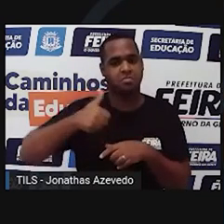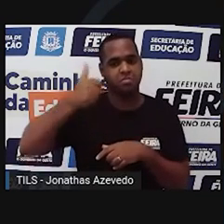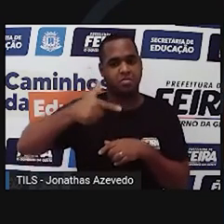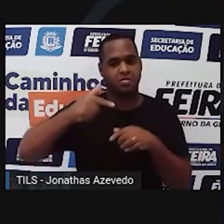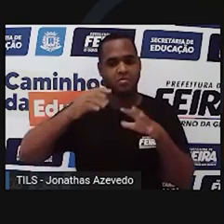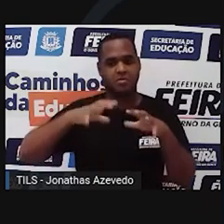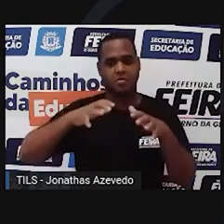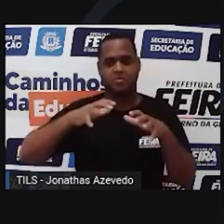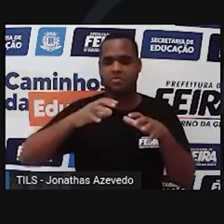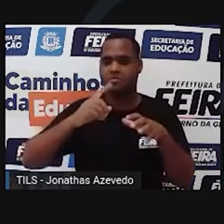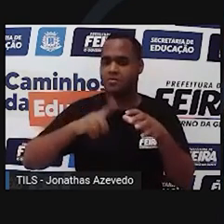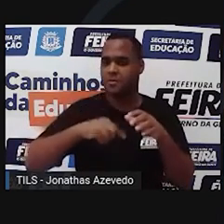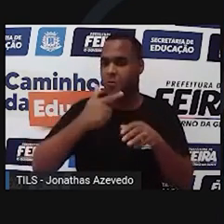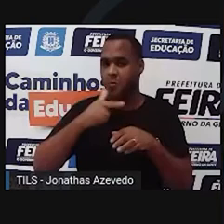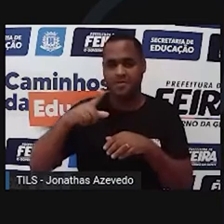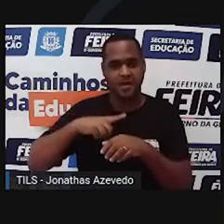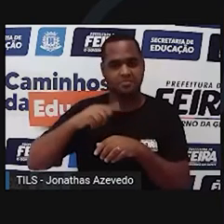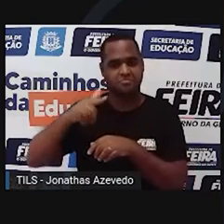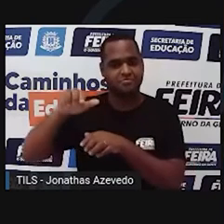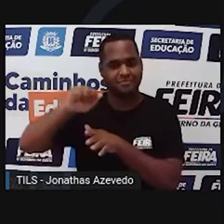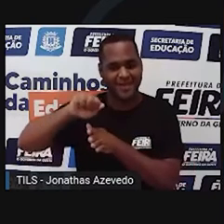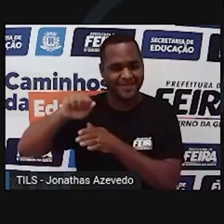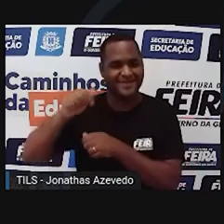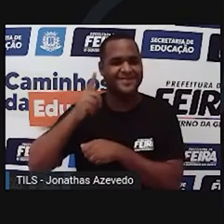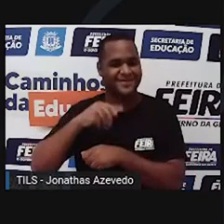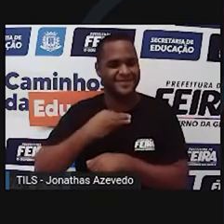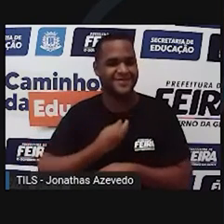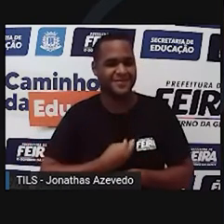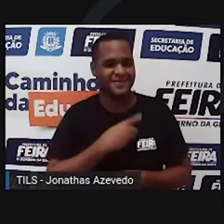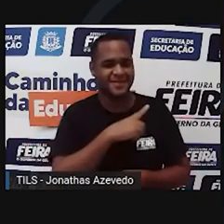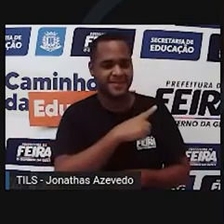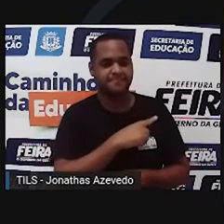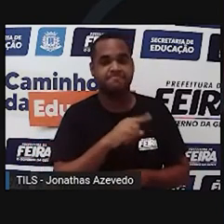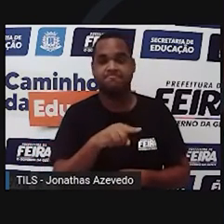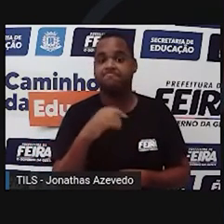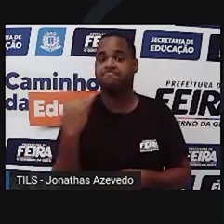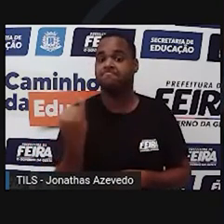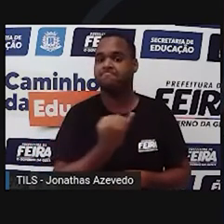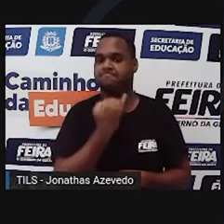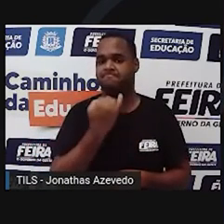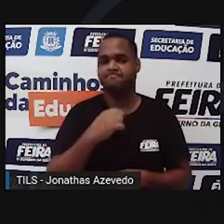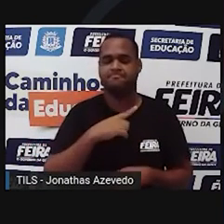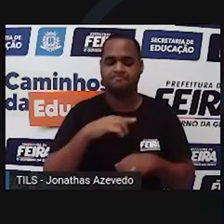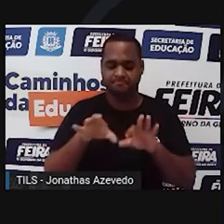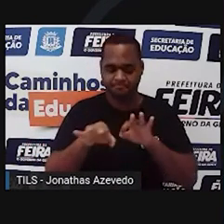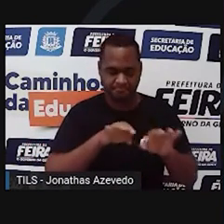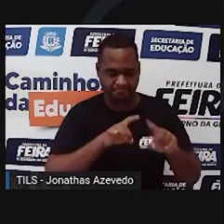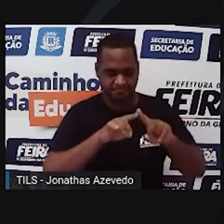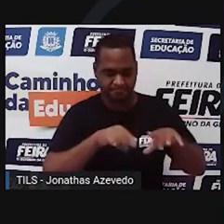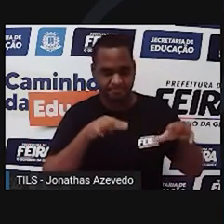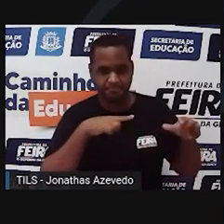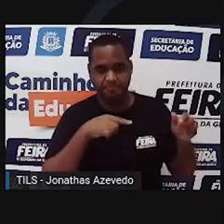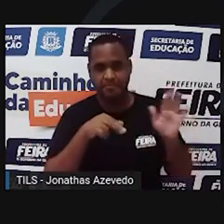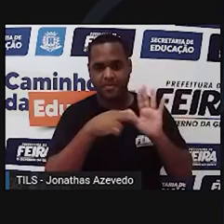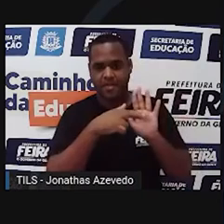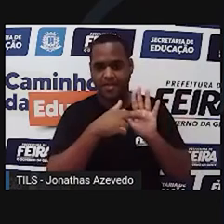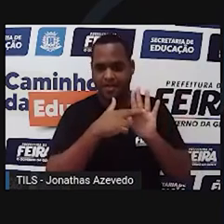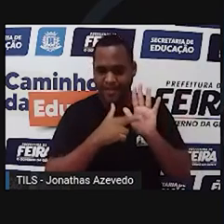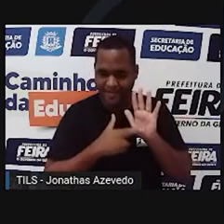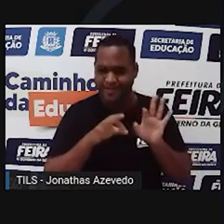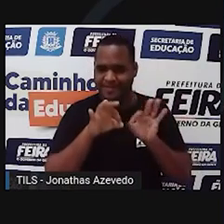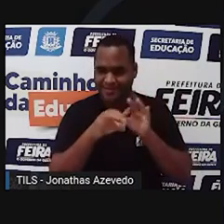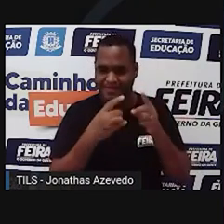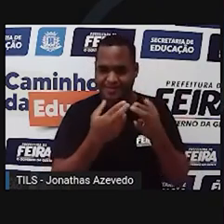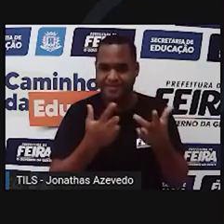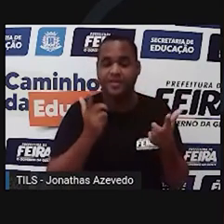América Latina. Essa usina que é muito importante, não só para a regularização do Rio São Francisco, como também